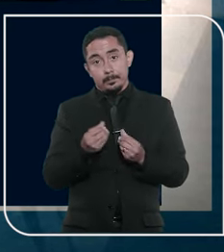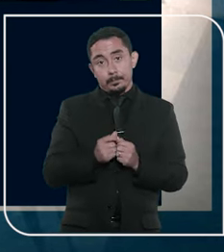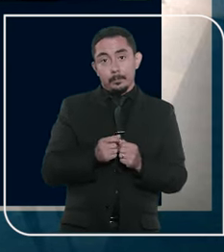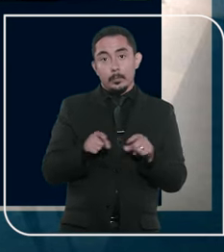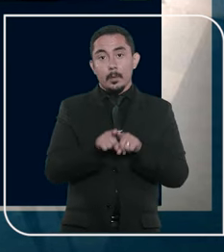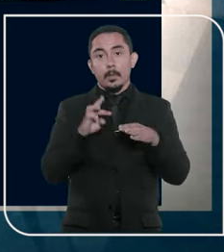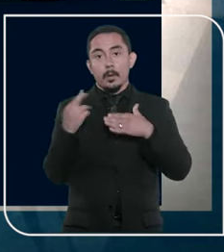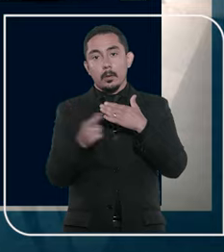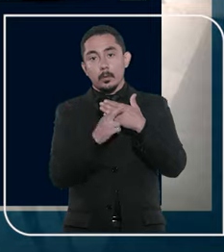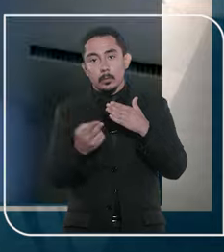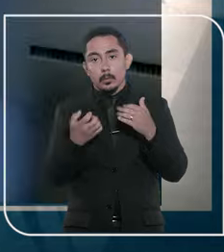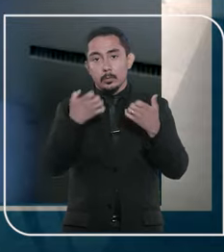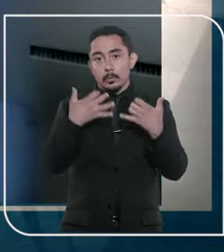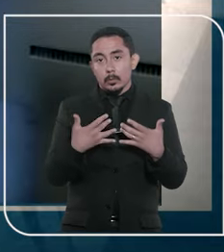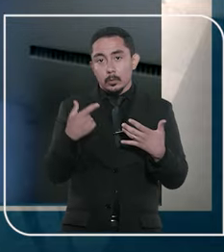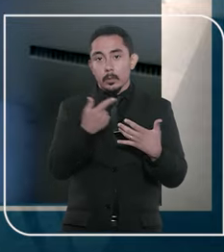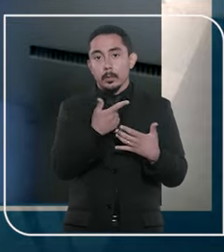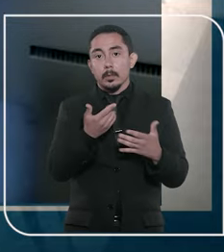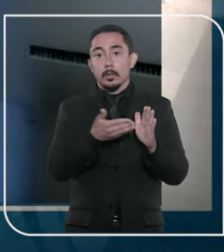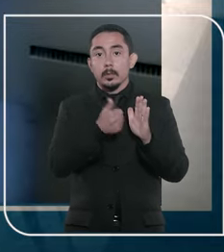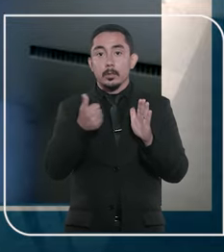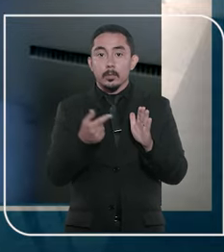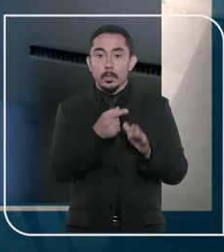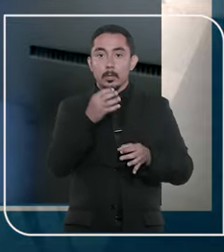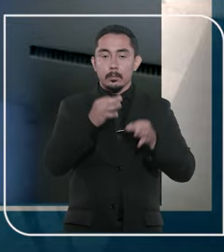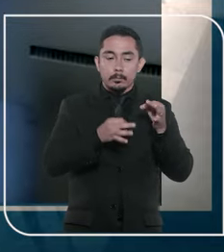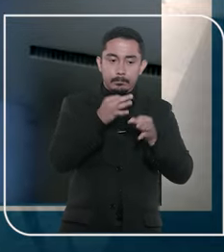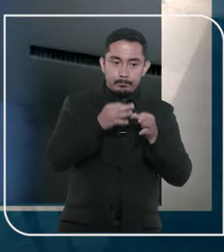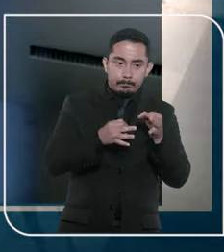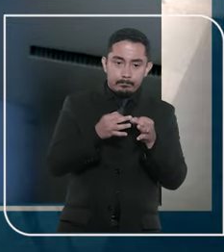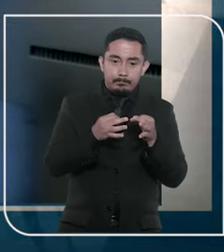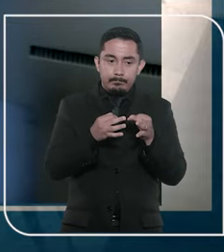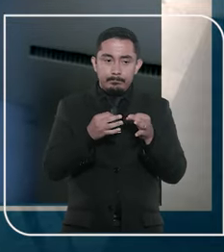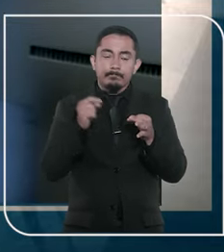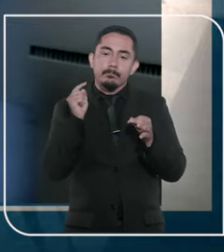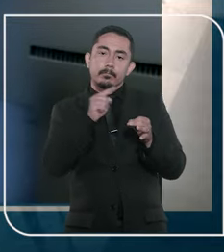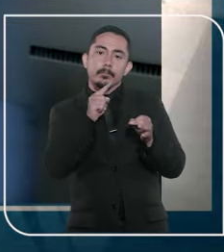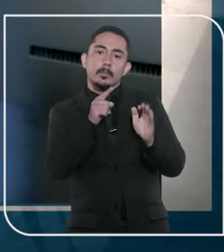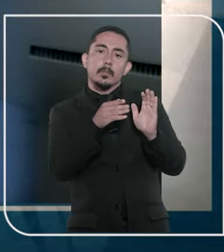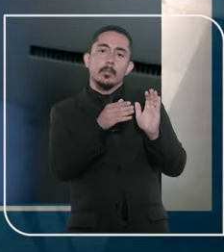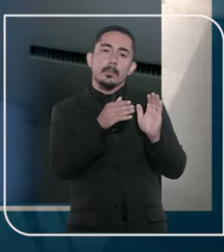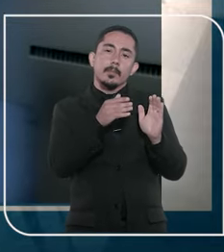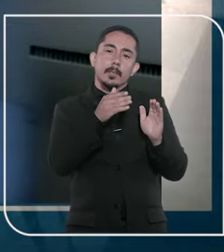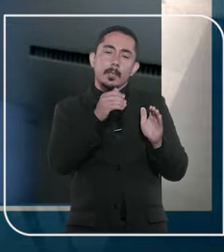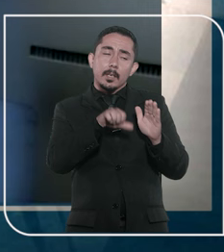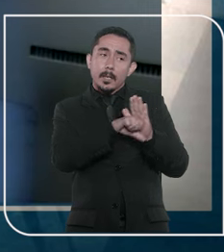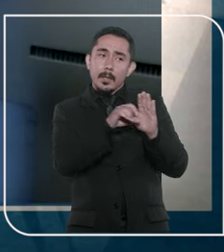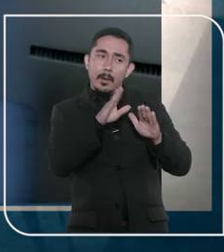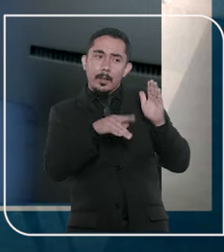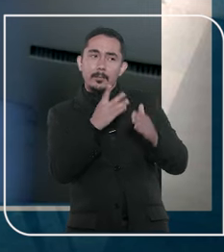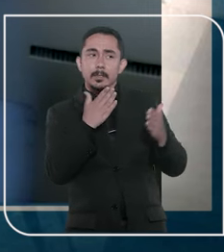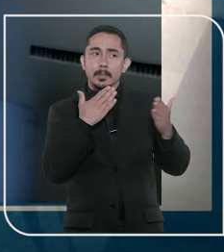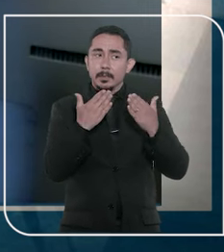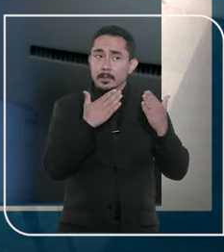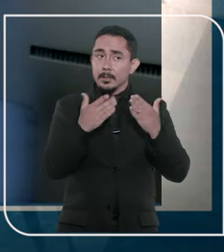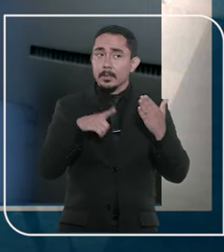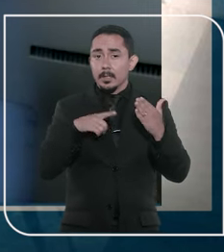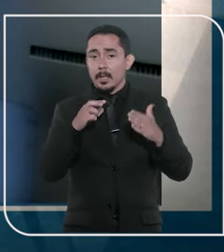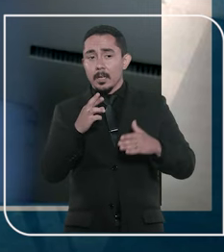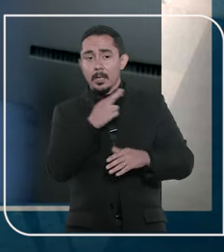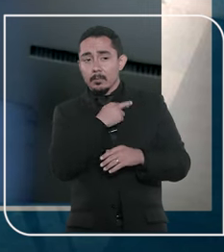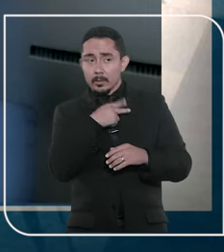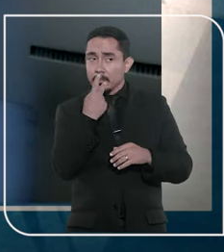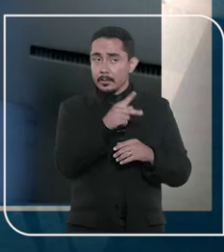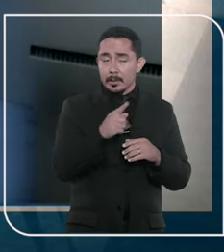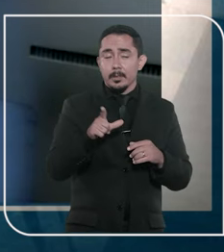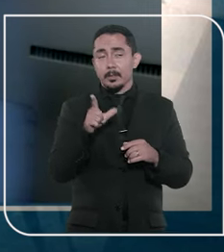provas materiais. O relator pontuou que durante a audiência de justificação criminal, uma das vítimas manifestou incerteza